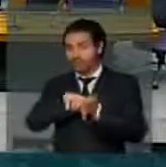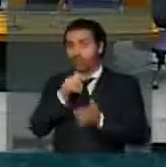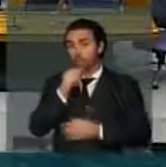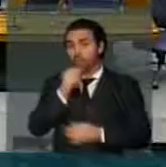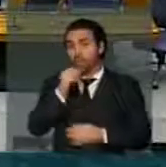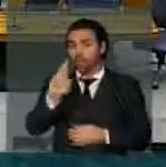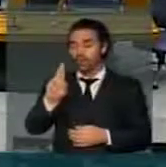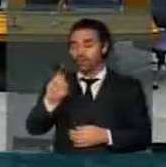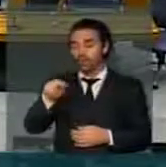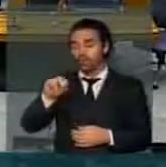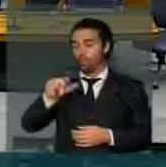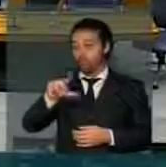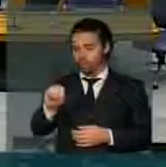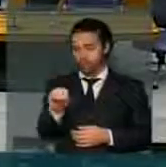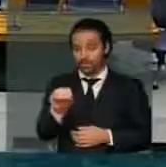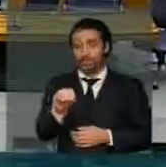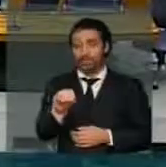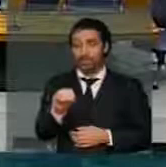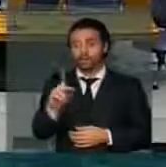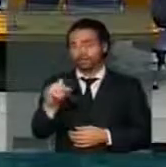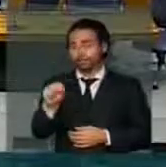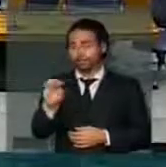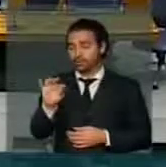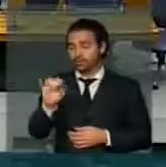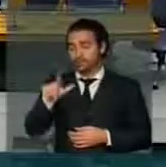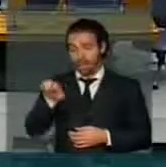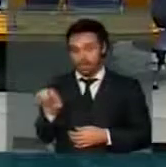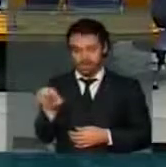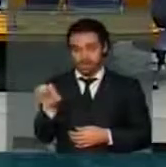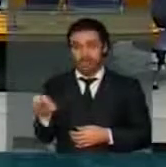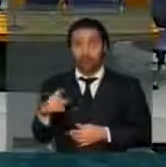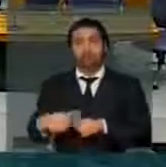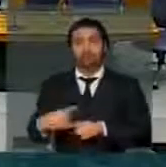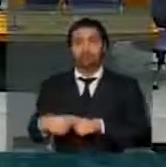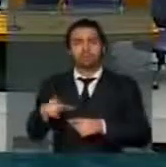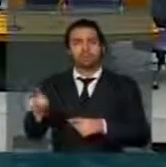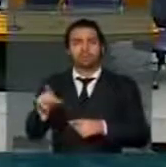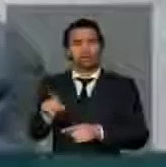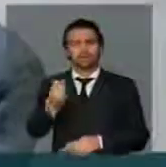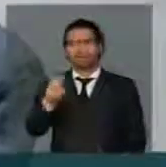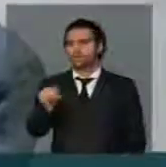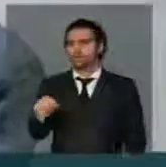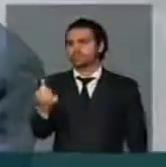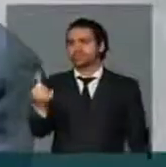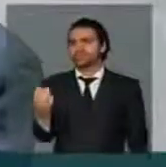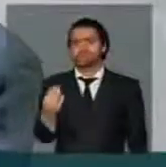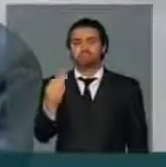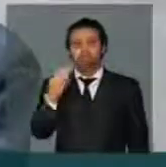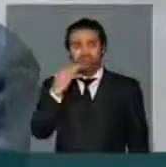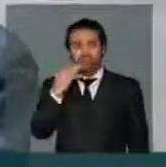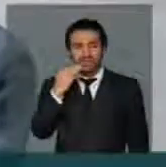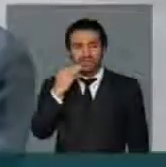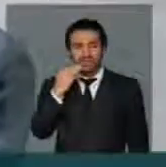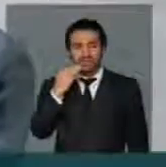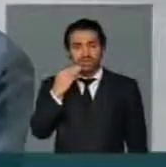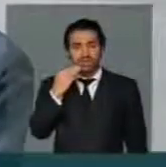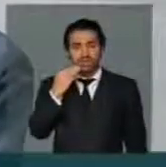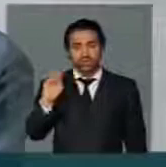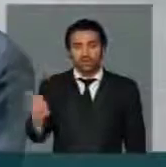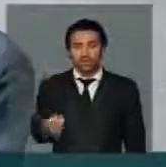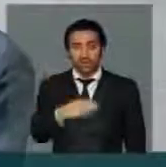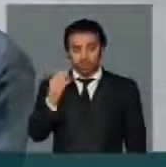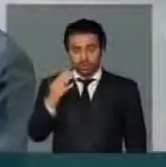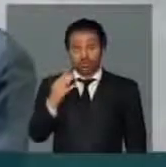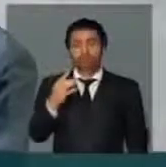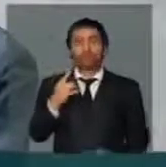O Tribunal de Contas da União fará uma varredura no Postalhes para apurar as causas do rombo de 5,6 bi acumulados pelo Fundo de